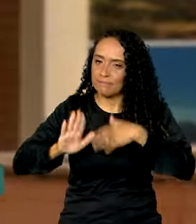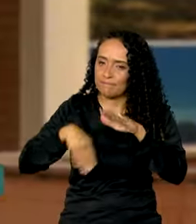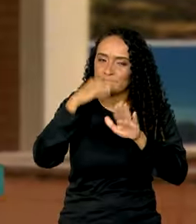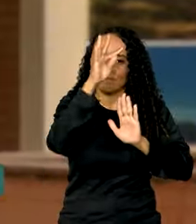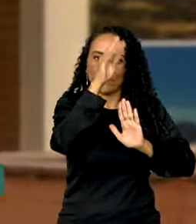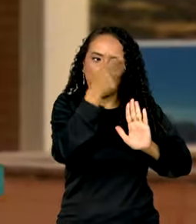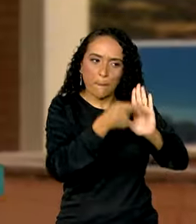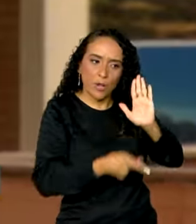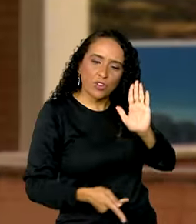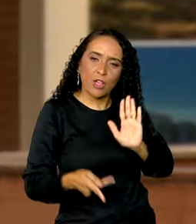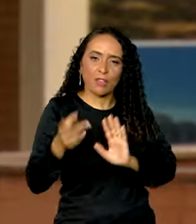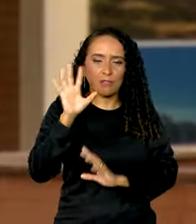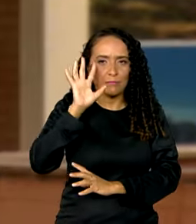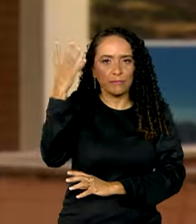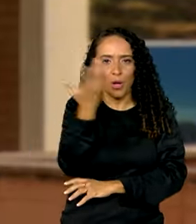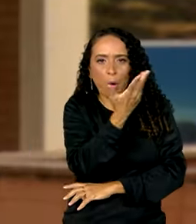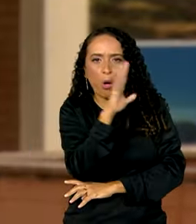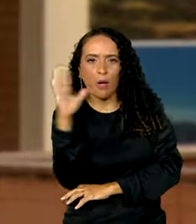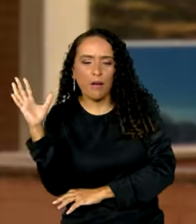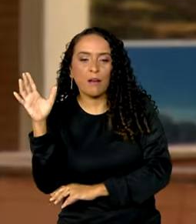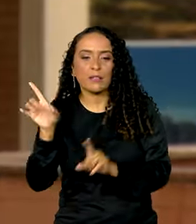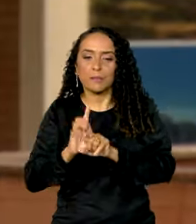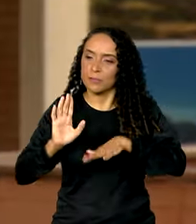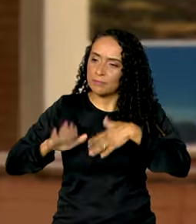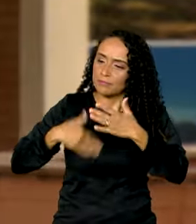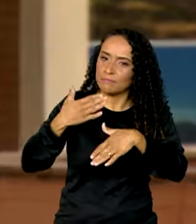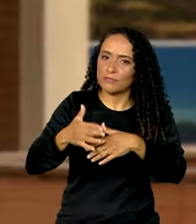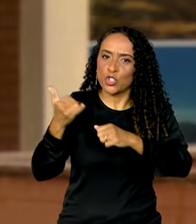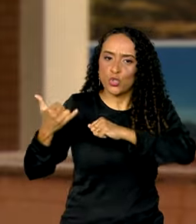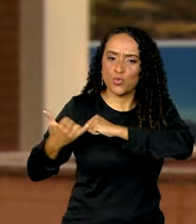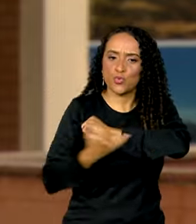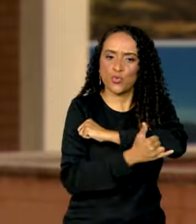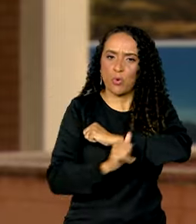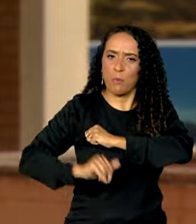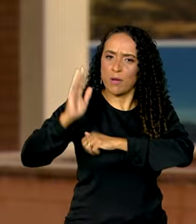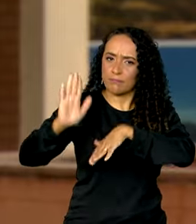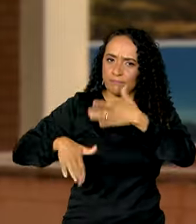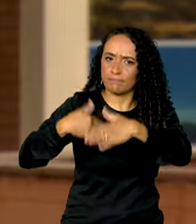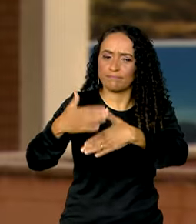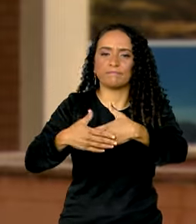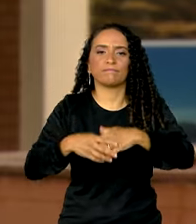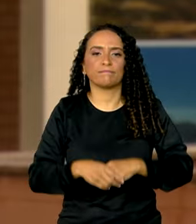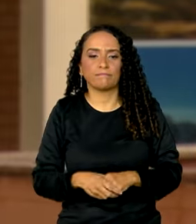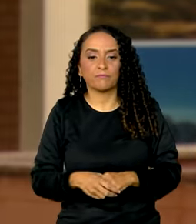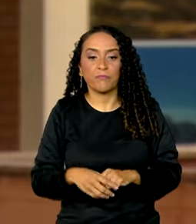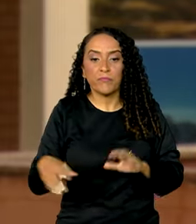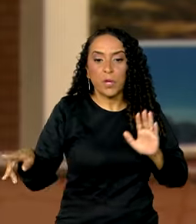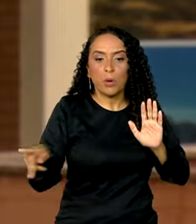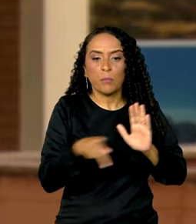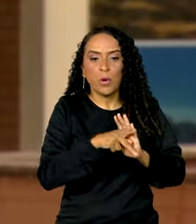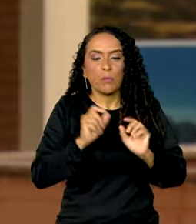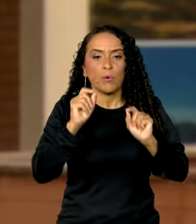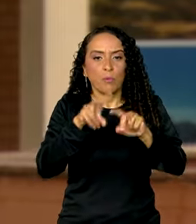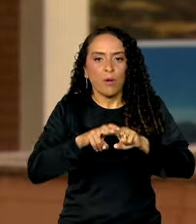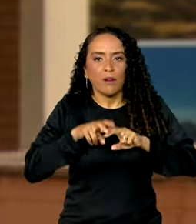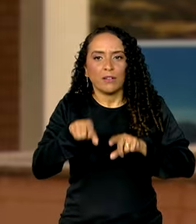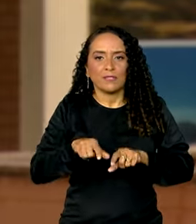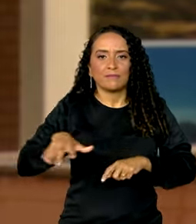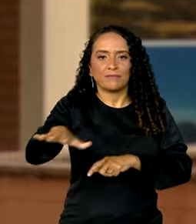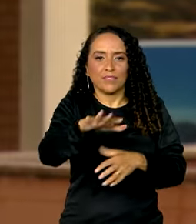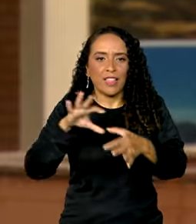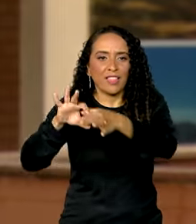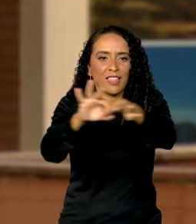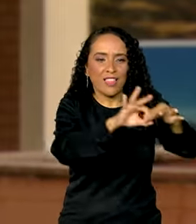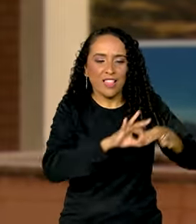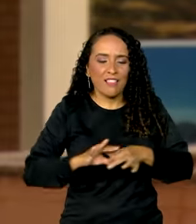projetos de interpretação ambiental, o desenvolvimento de infraestruturas mais desenvolvidas, o próprio advento da Rede Nacional de Trilha de